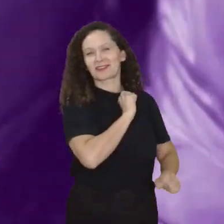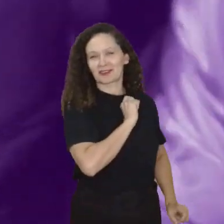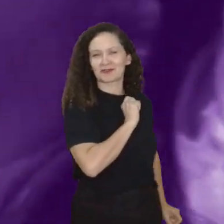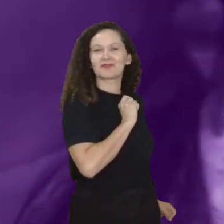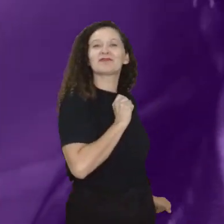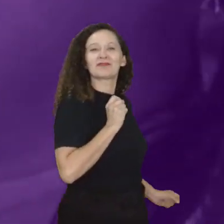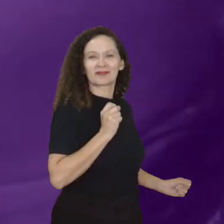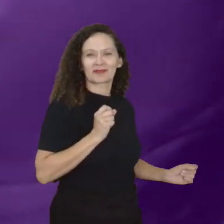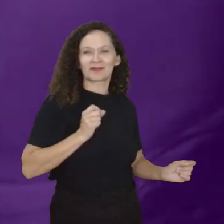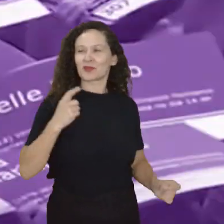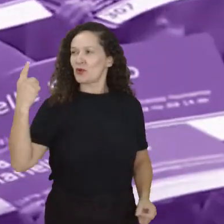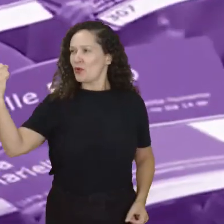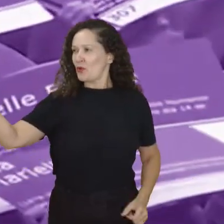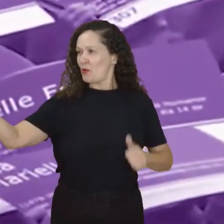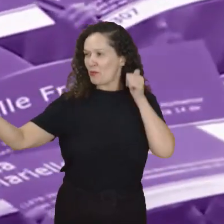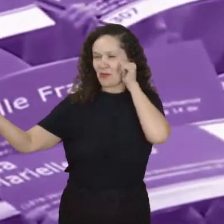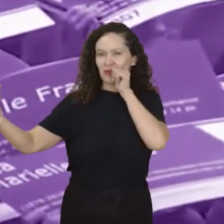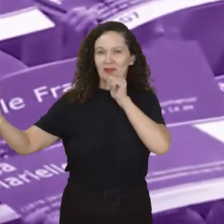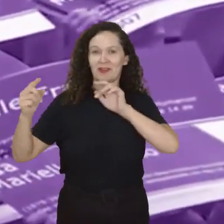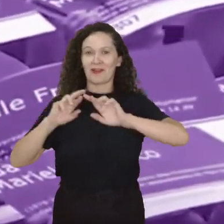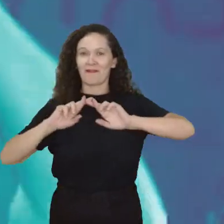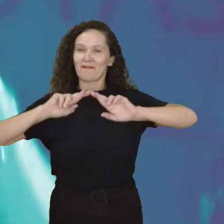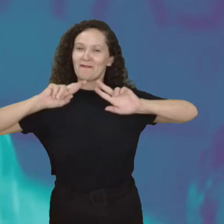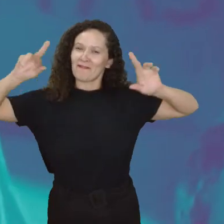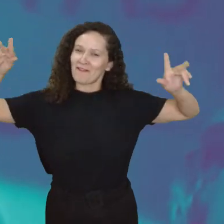acontecer